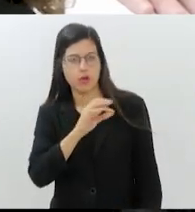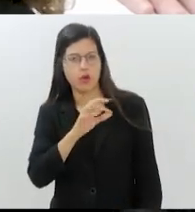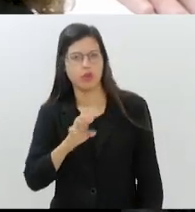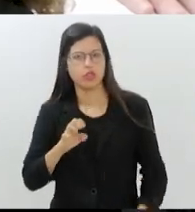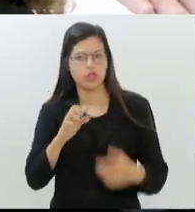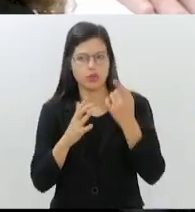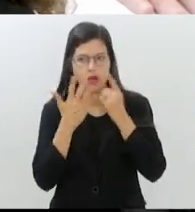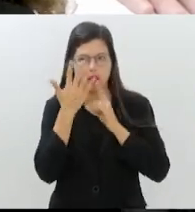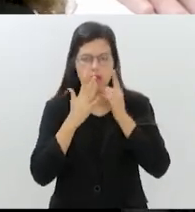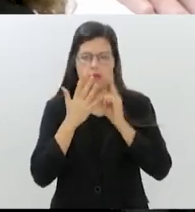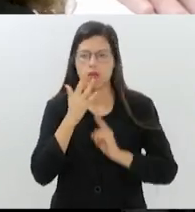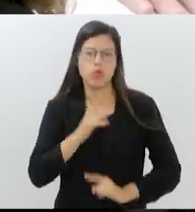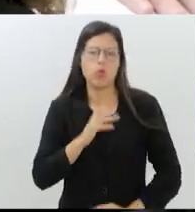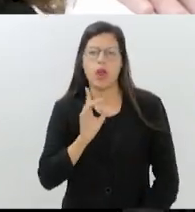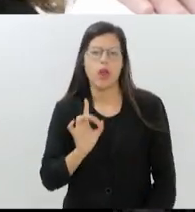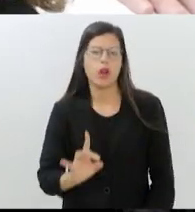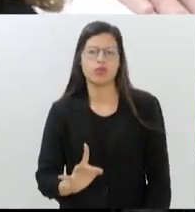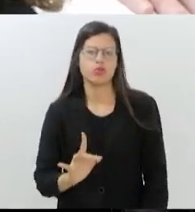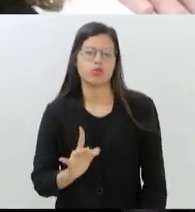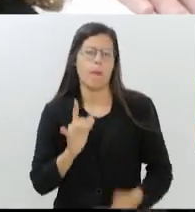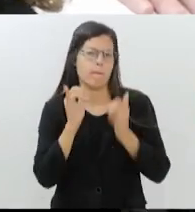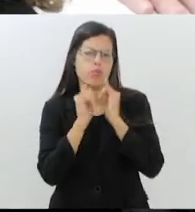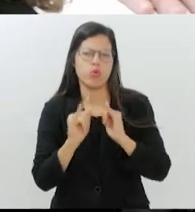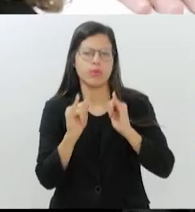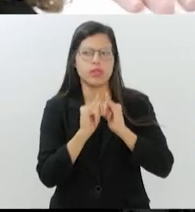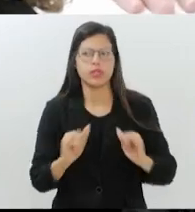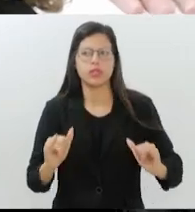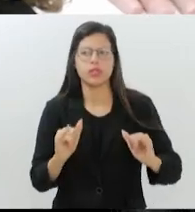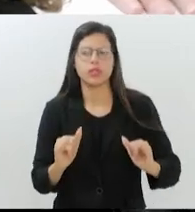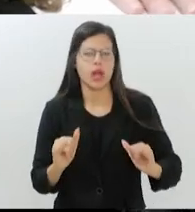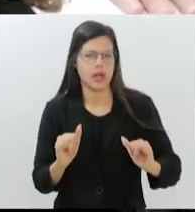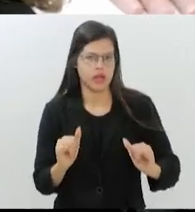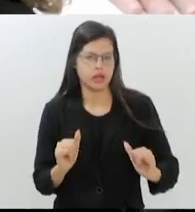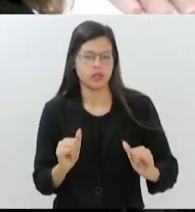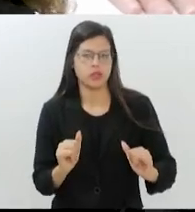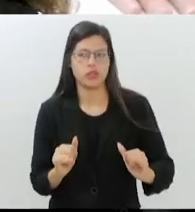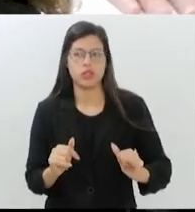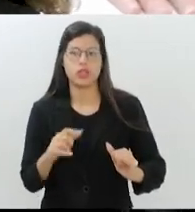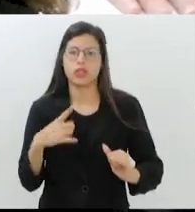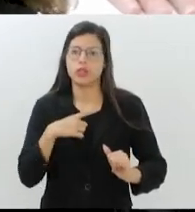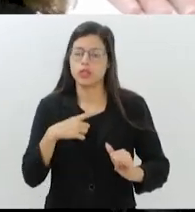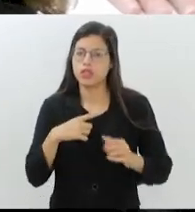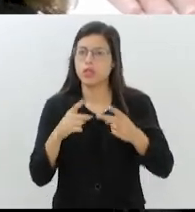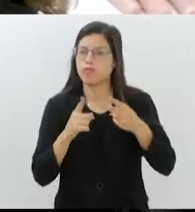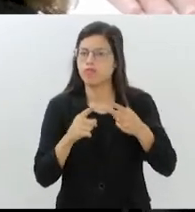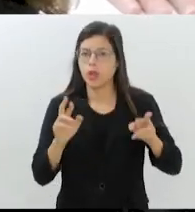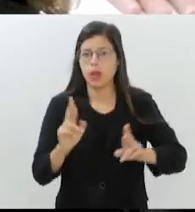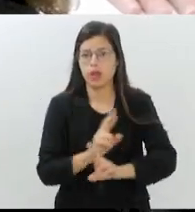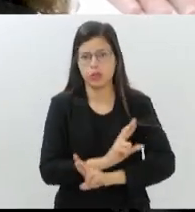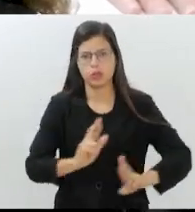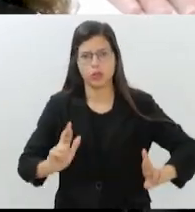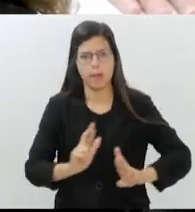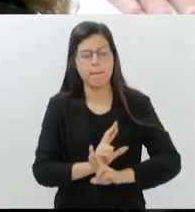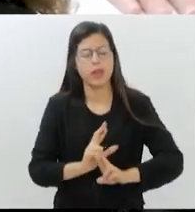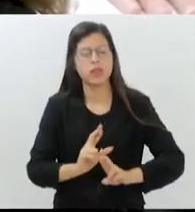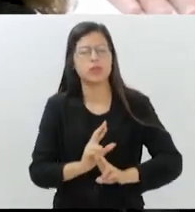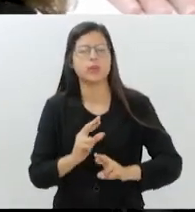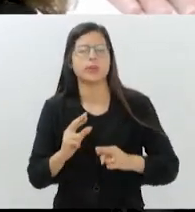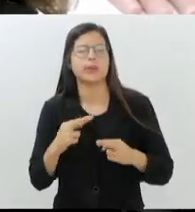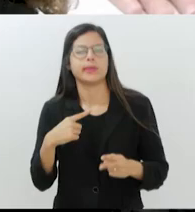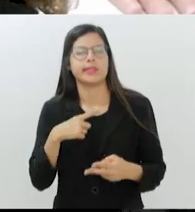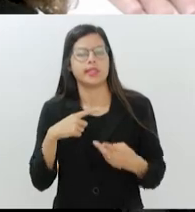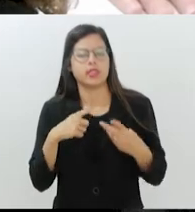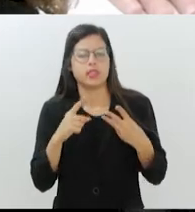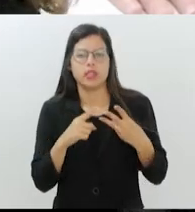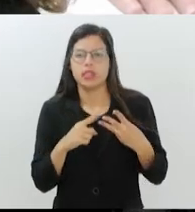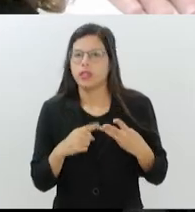a questão da publicidade, da bonificação da publicidade. Tinha a questão de relacionamento, tinha a questão